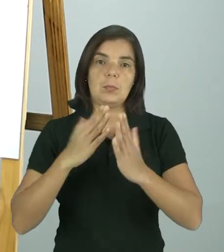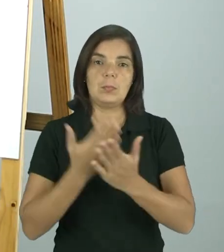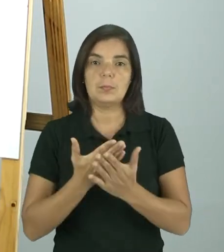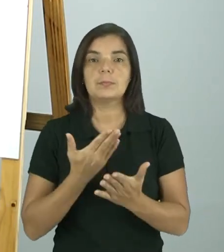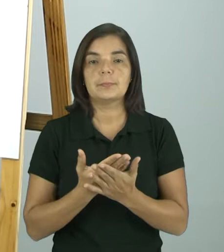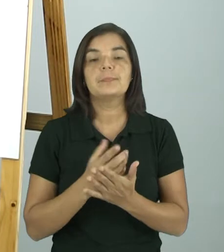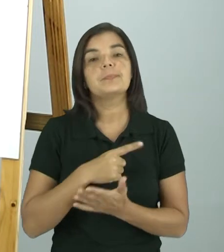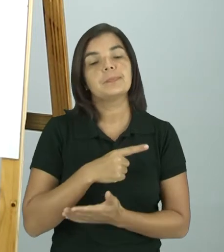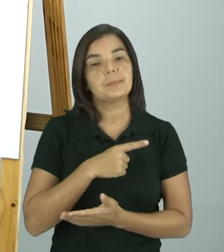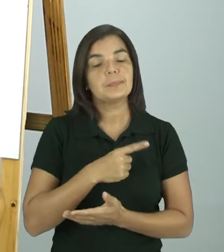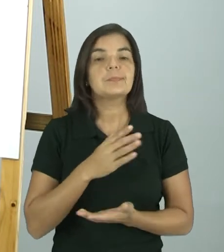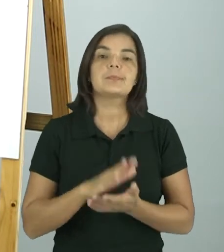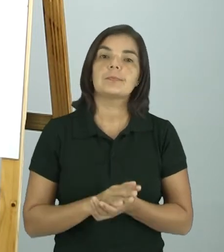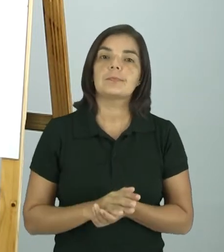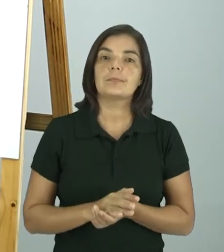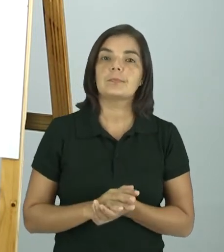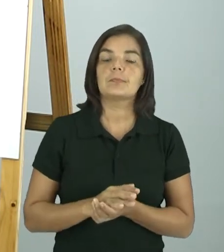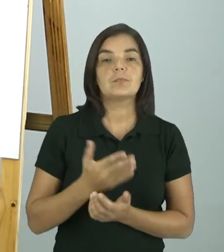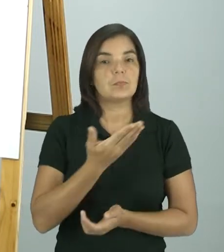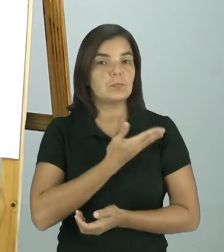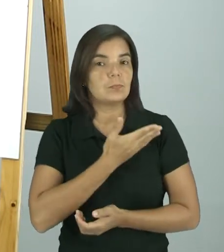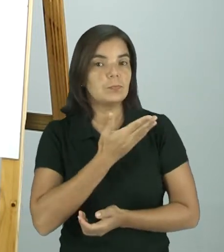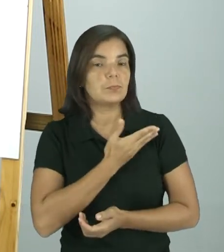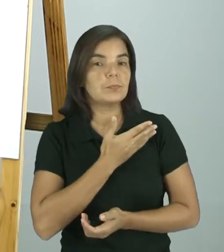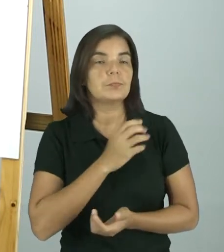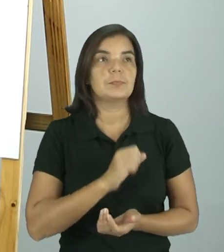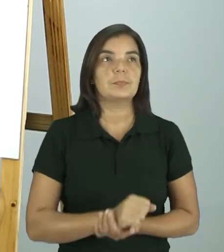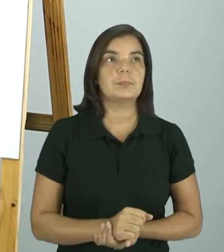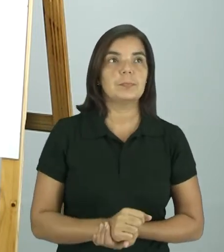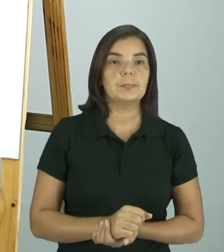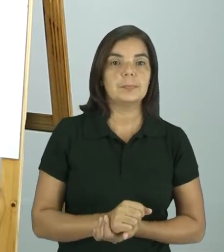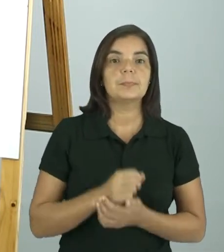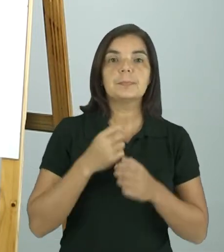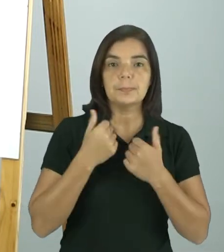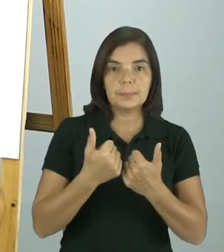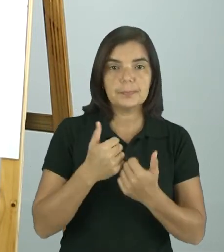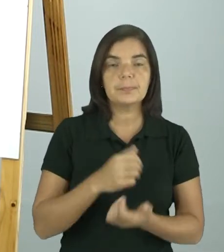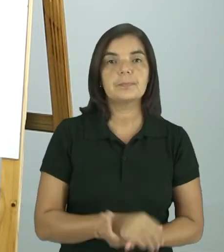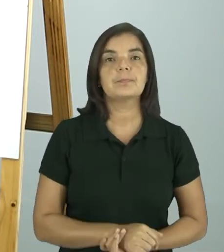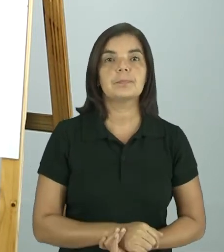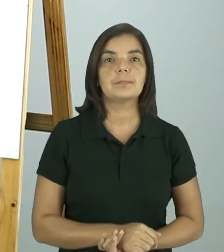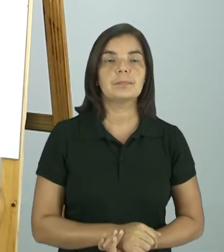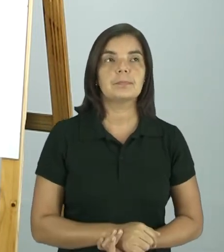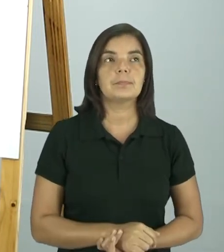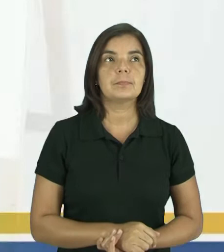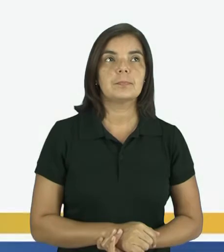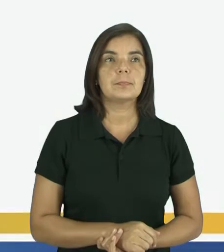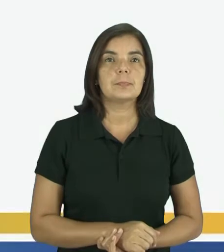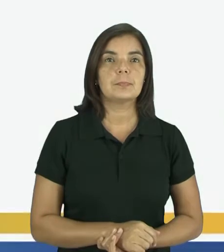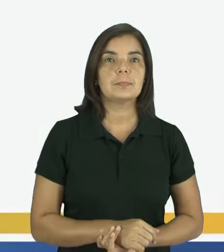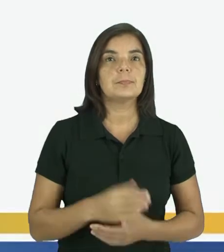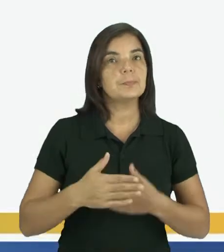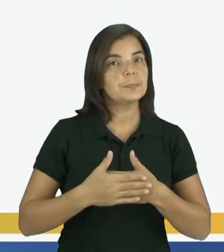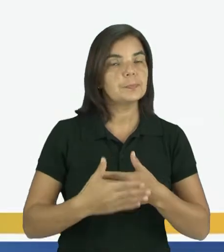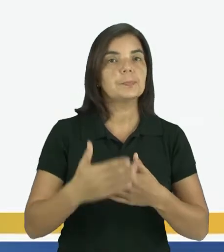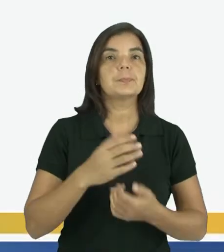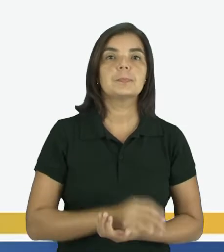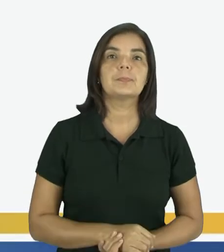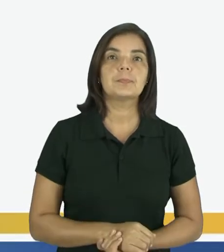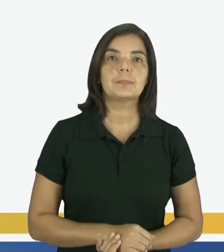Então, lá eu faço amizades. Tudo bem? Então, vamos prosseguir.